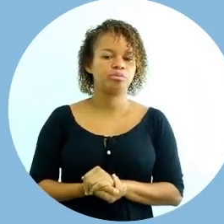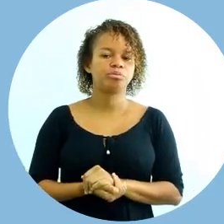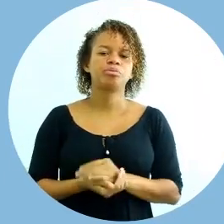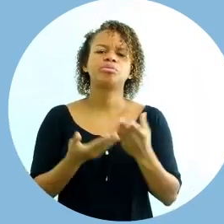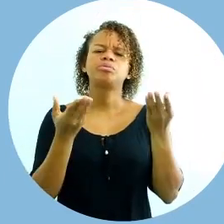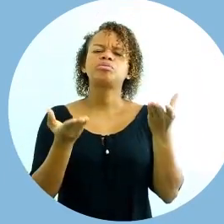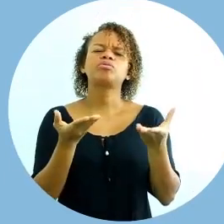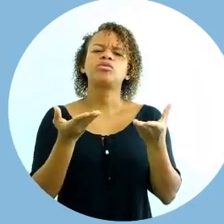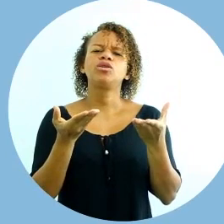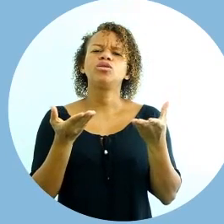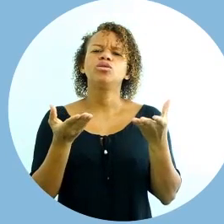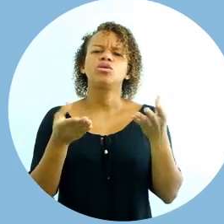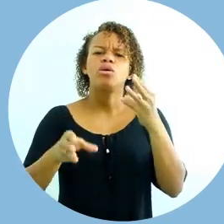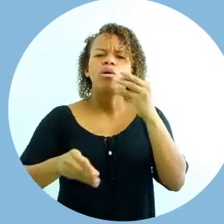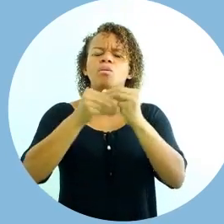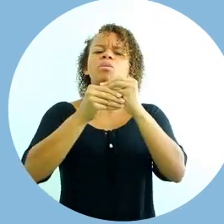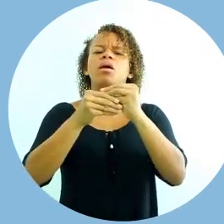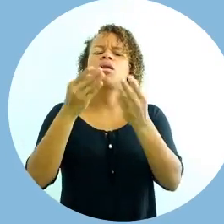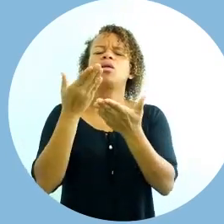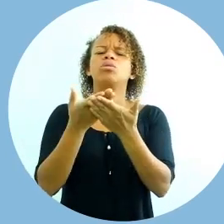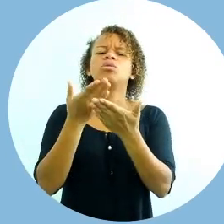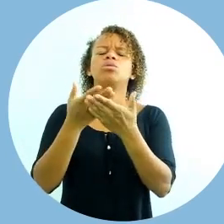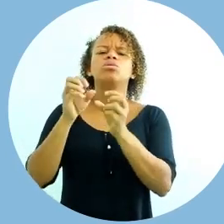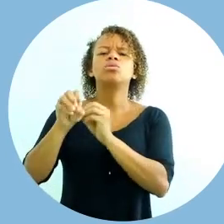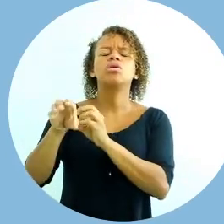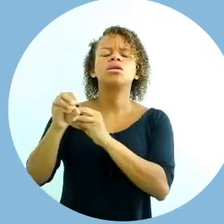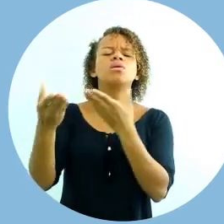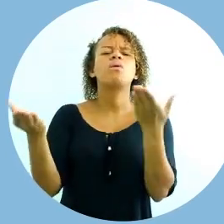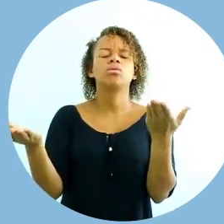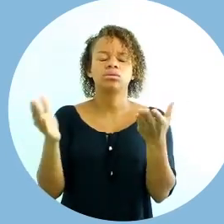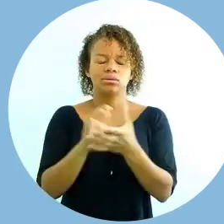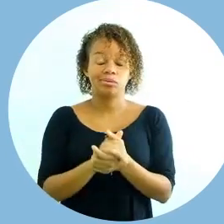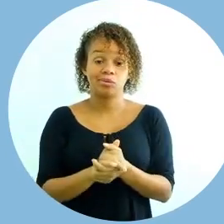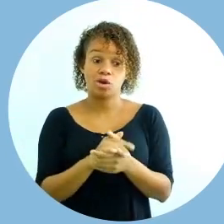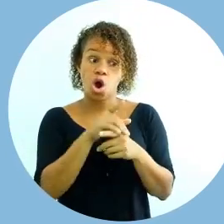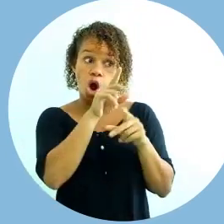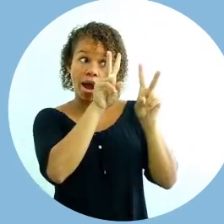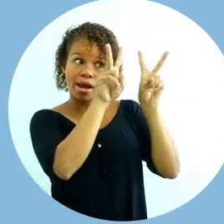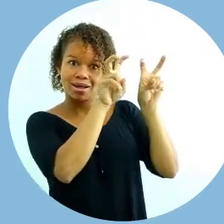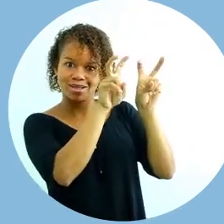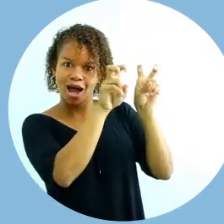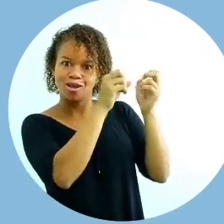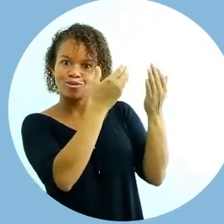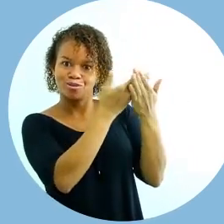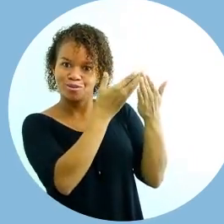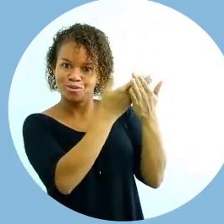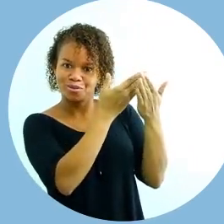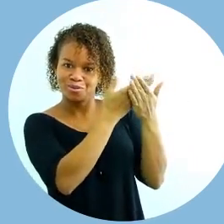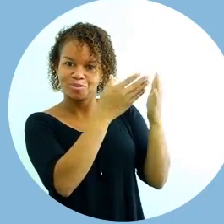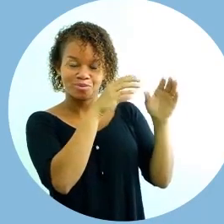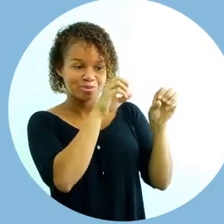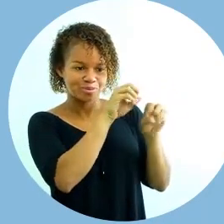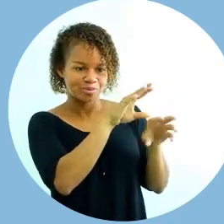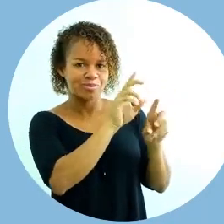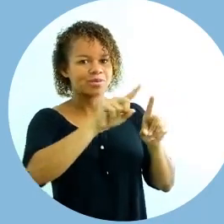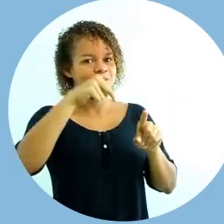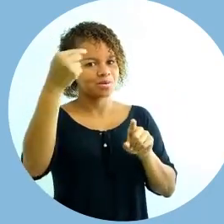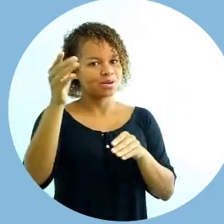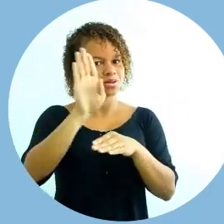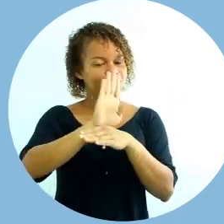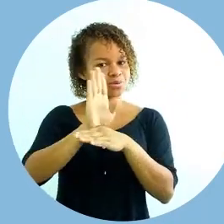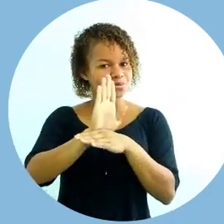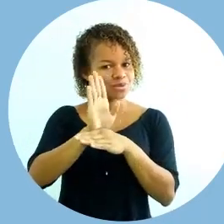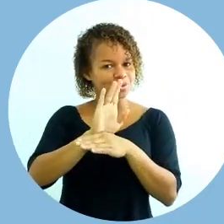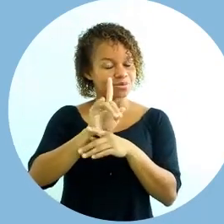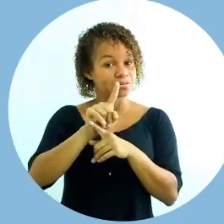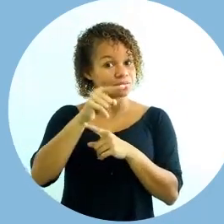este assunto nós vamos tratar no próximo vídeo. Mas lembre-se, primeiro pesquise um pouco e estude